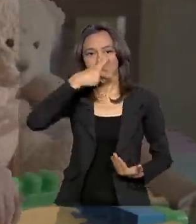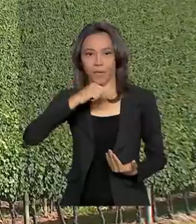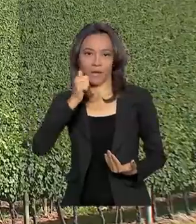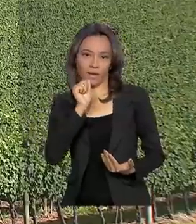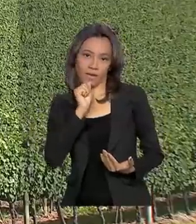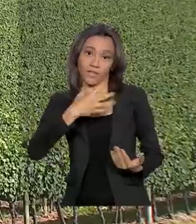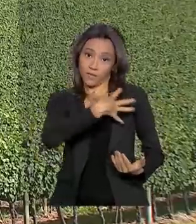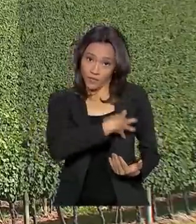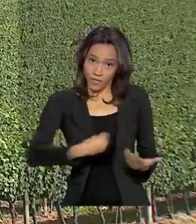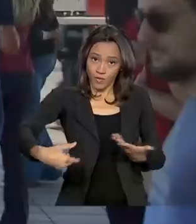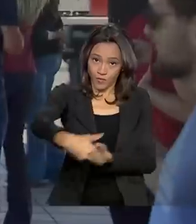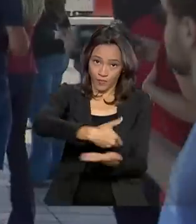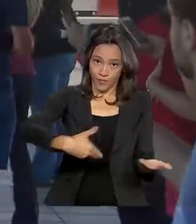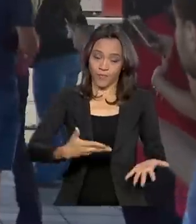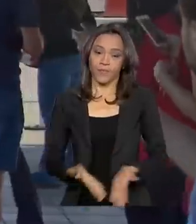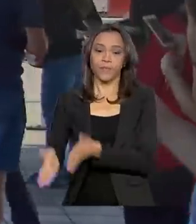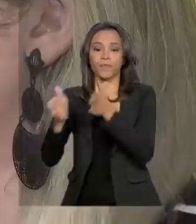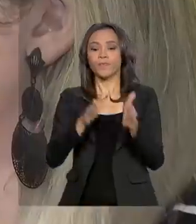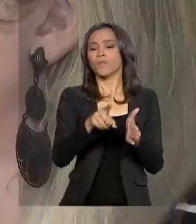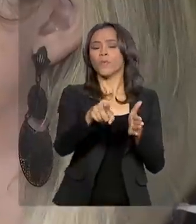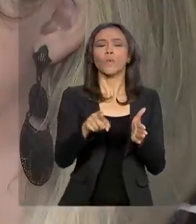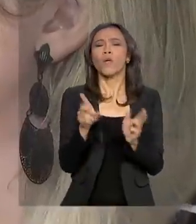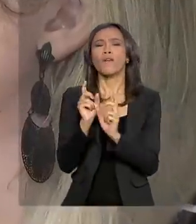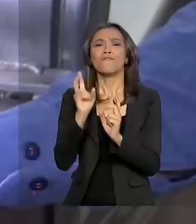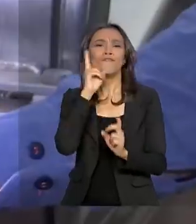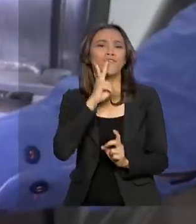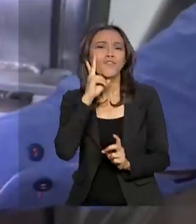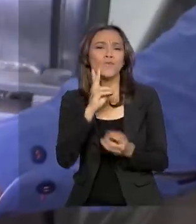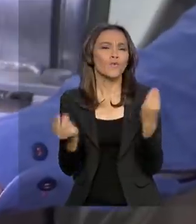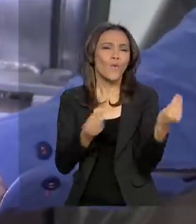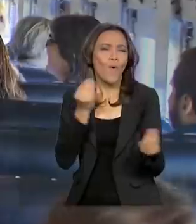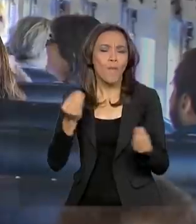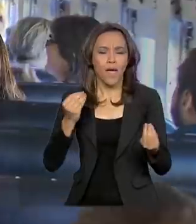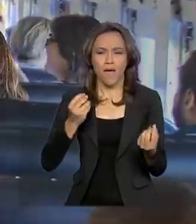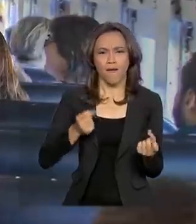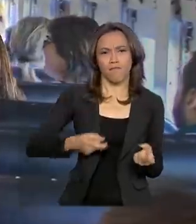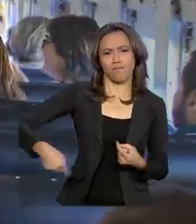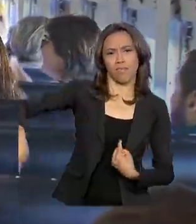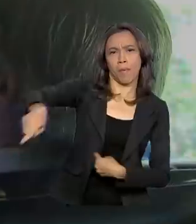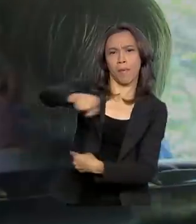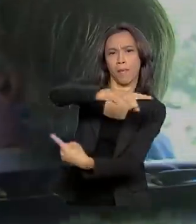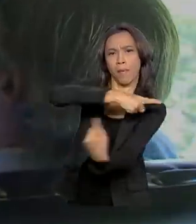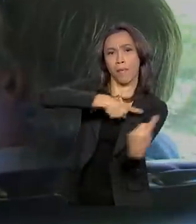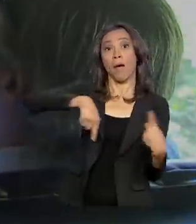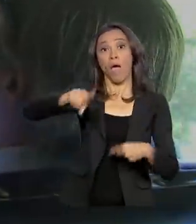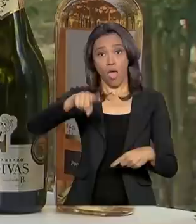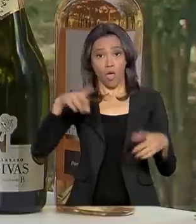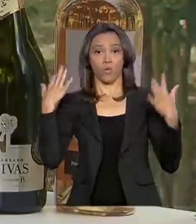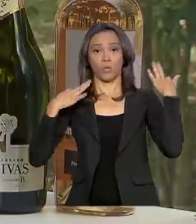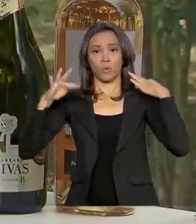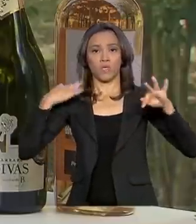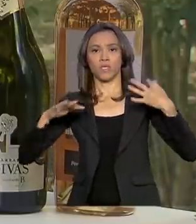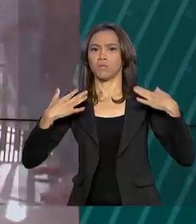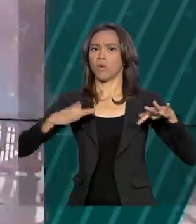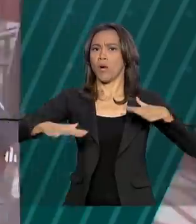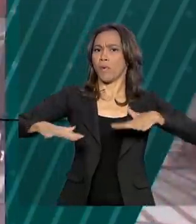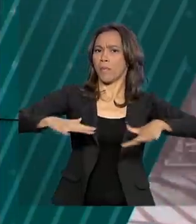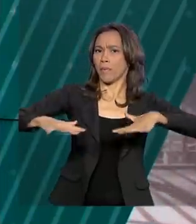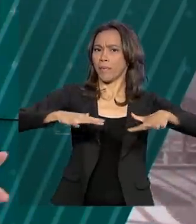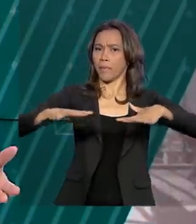E você vai conhecer a Rota dos Vinhos na Serra Gaúcha. É o turismo movimentando a economia do país.